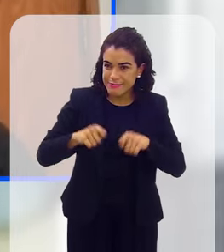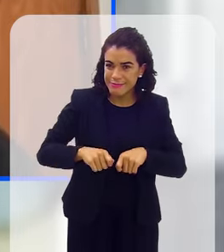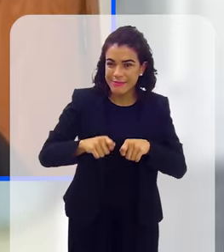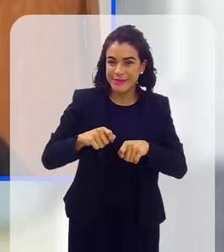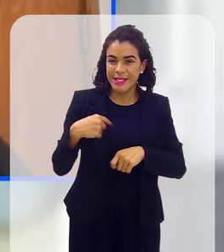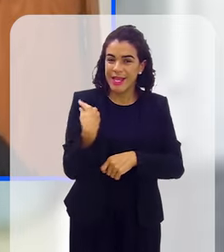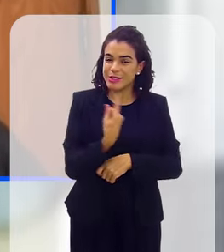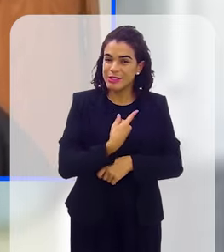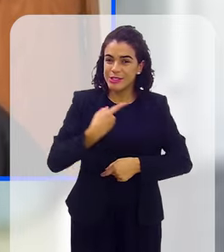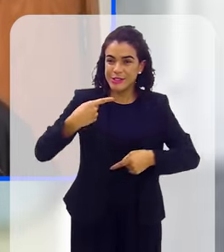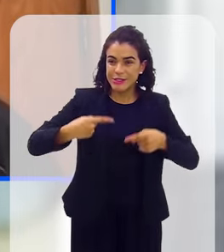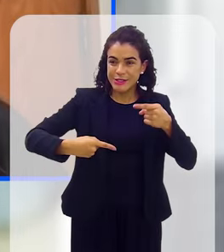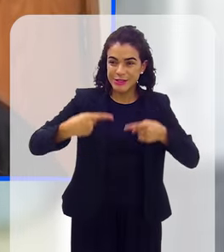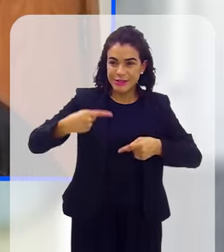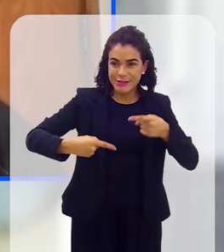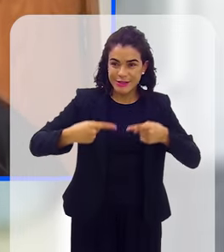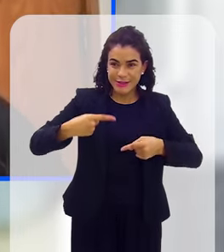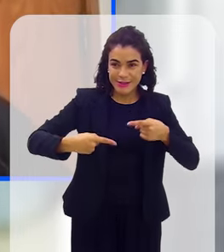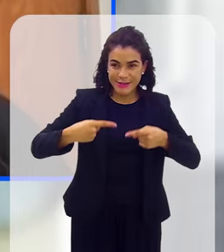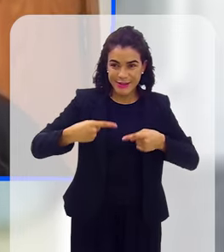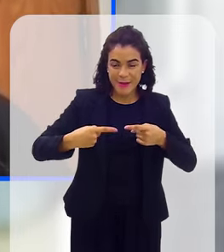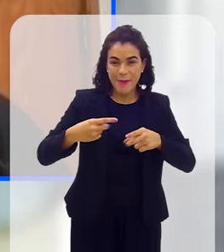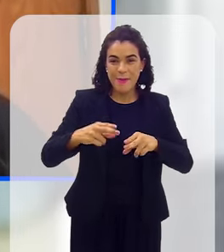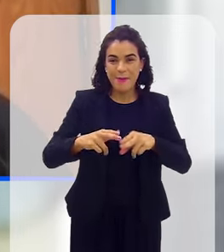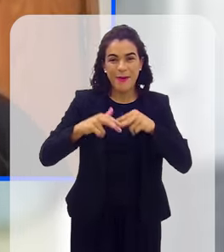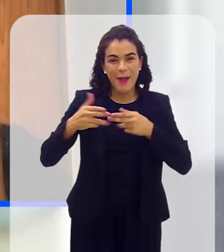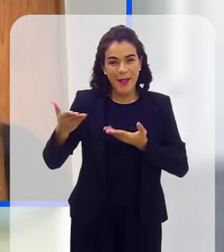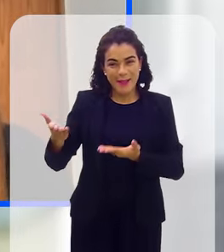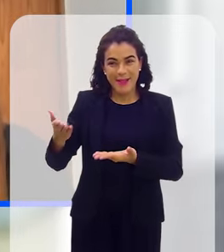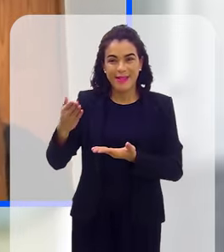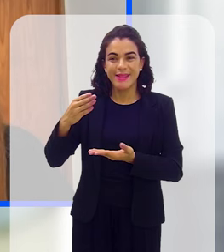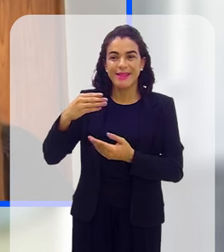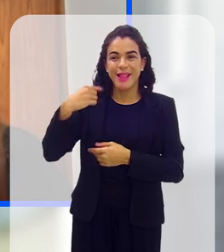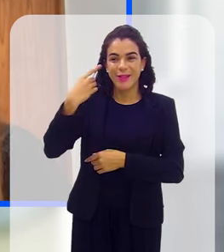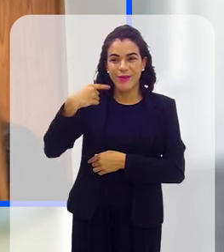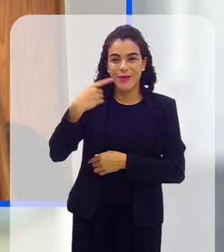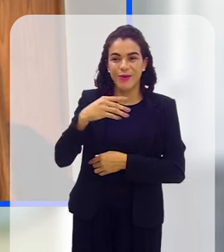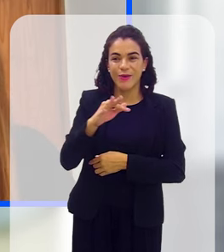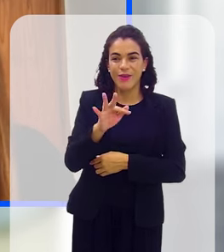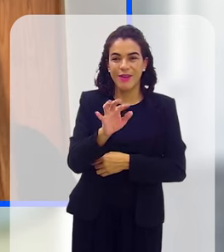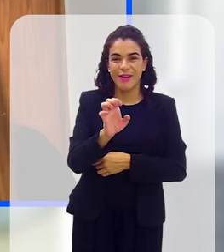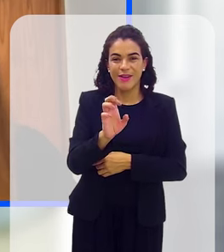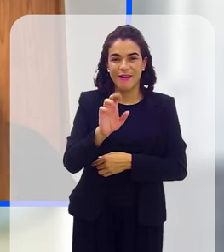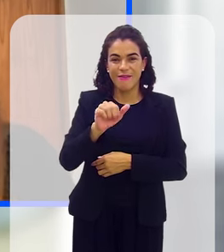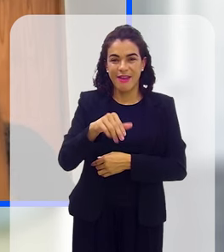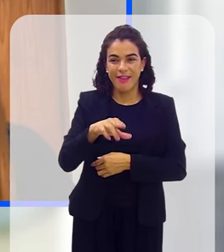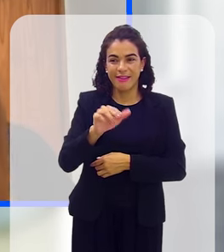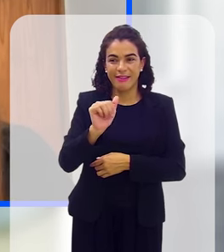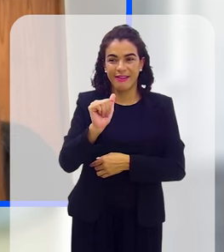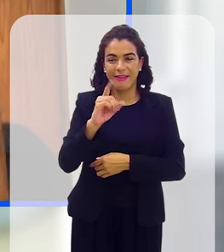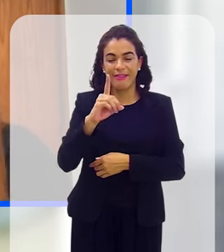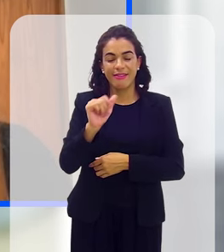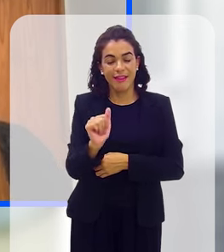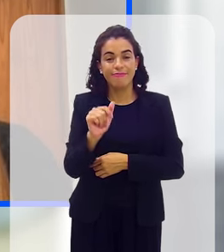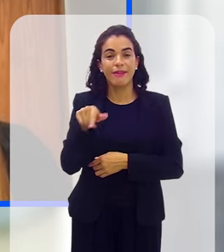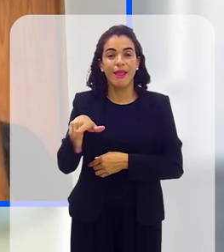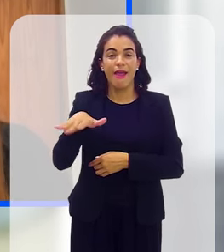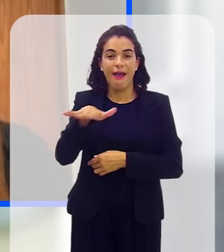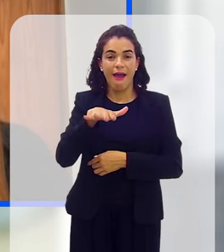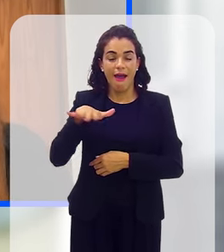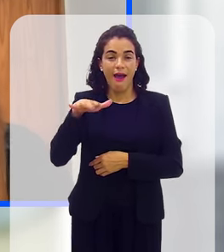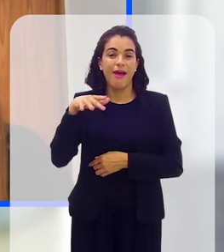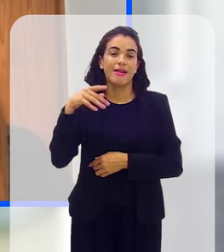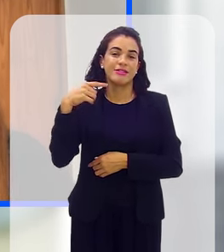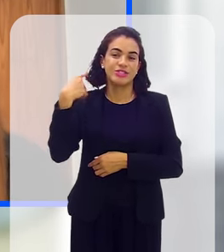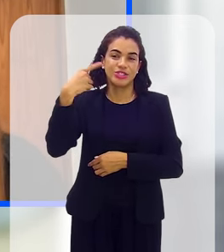que a gente discutisse, aproveitando aqui que a doutora Fernanda trata também do ramo de direito super importante, que é o direito